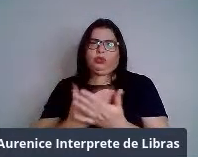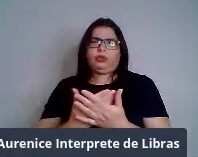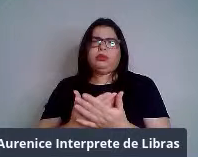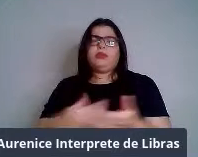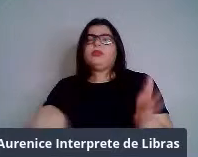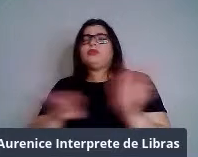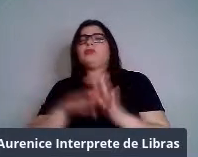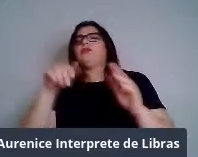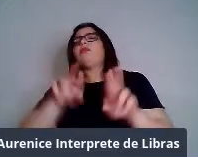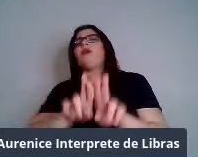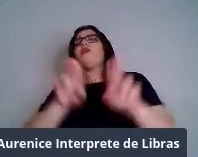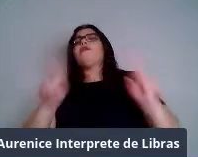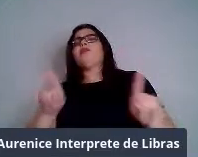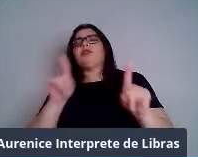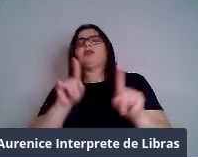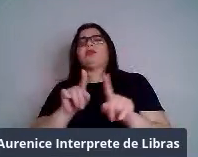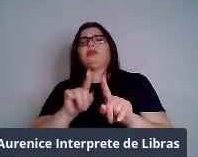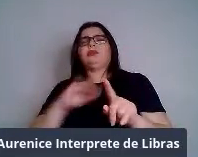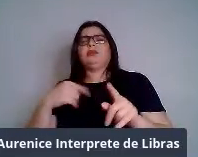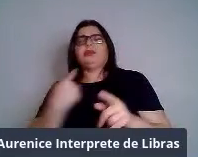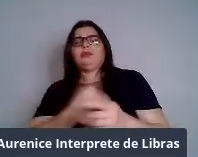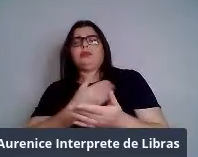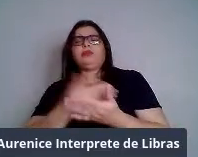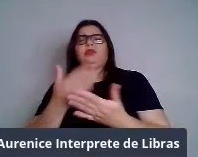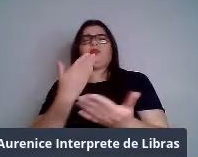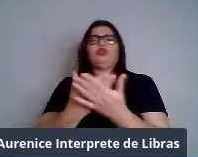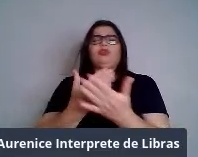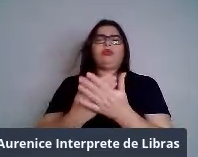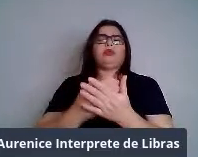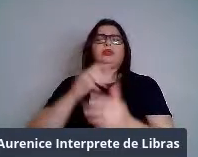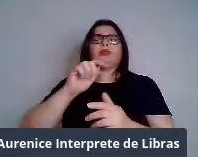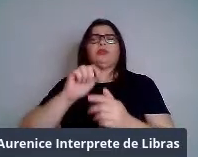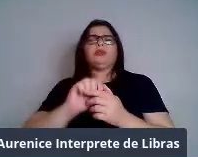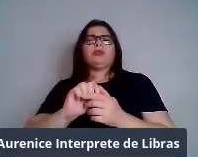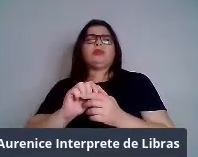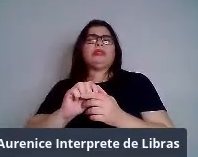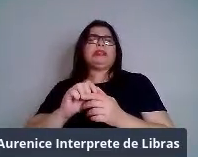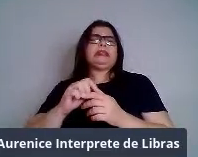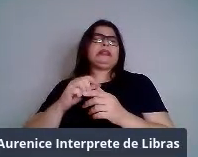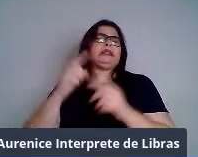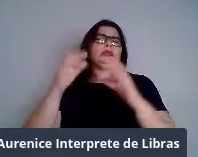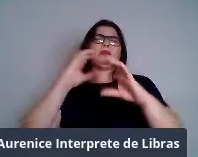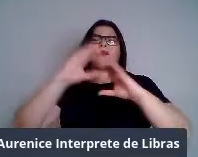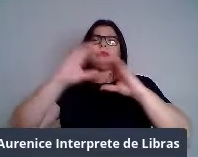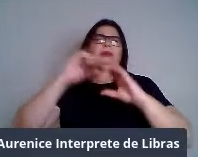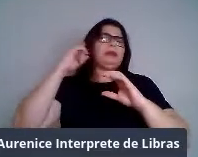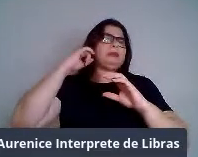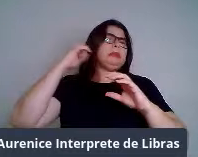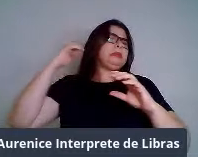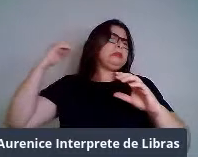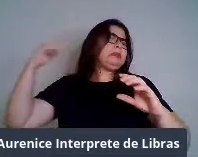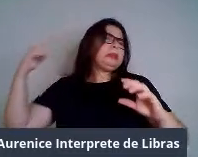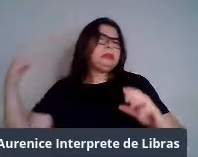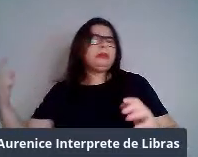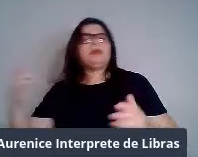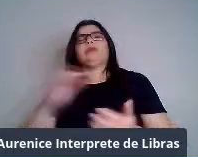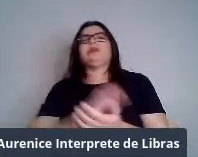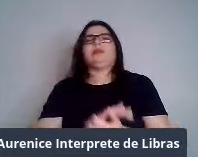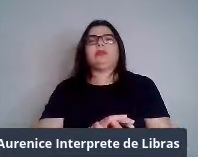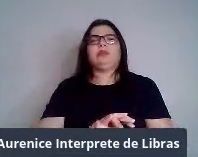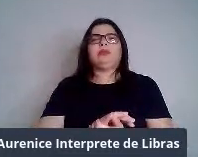começou a estudar os sinais acústicos, né? As espécies que vocalizavam e emitiam sinais. Então, gente também